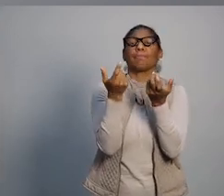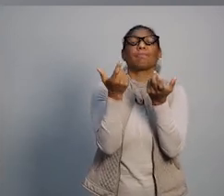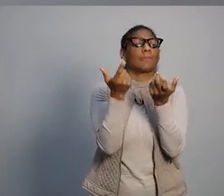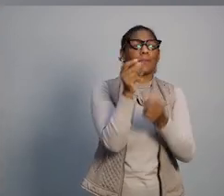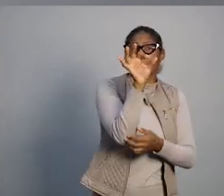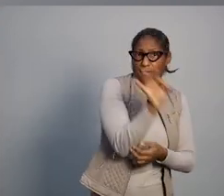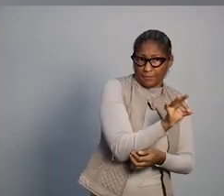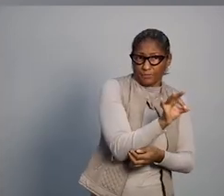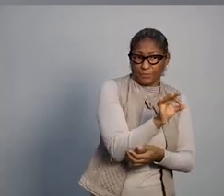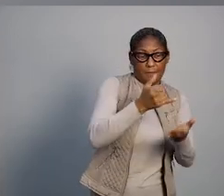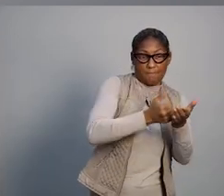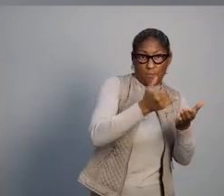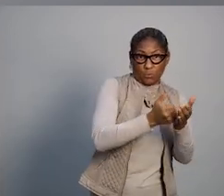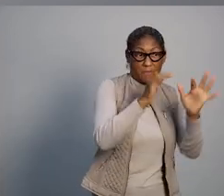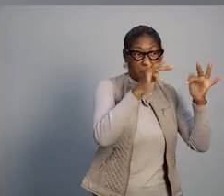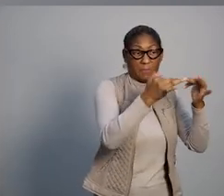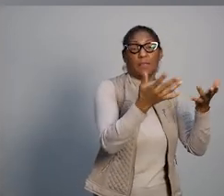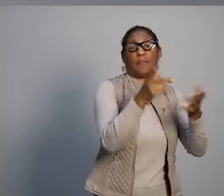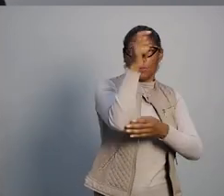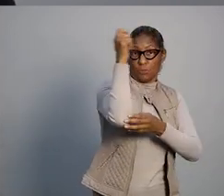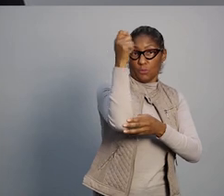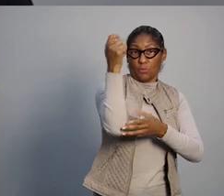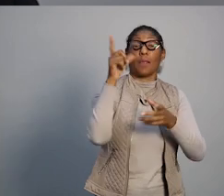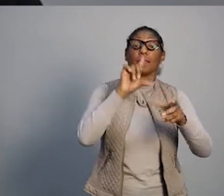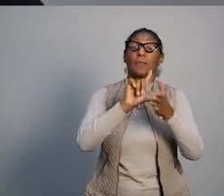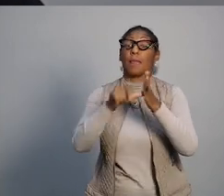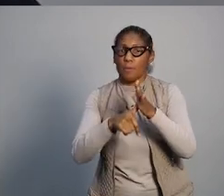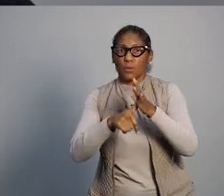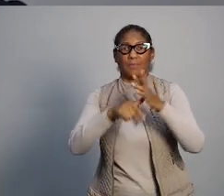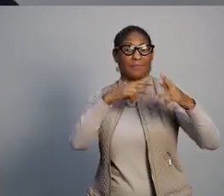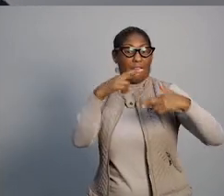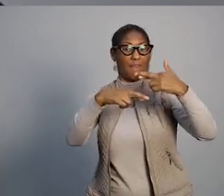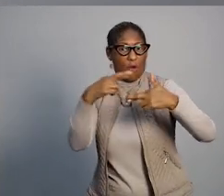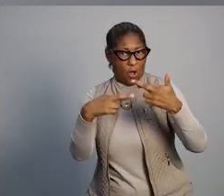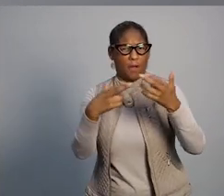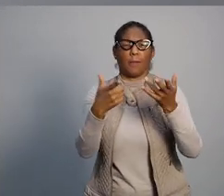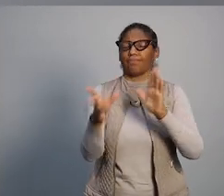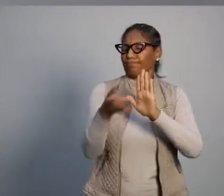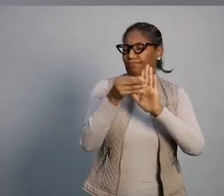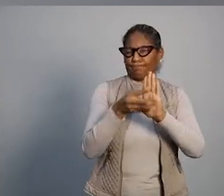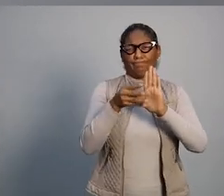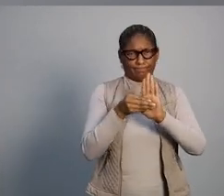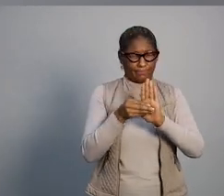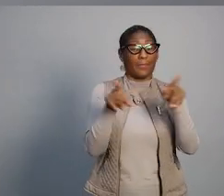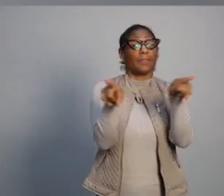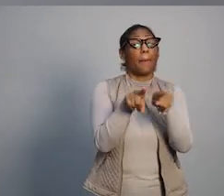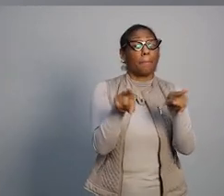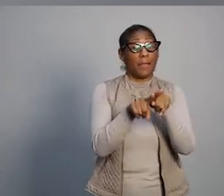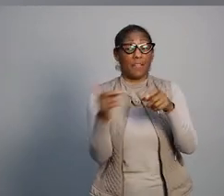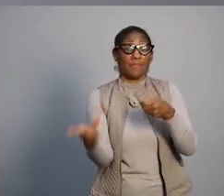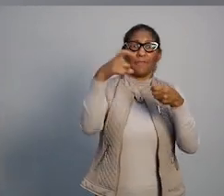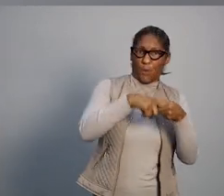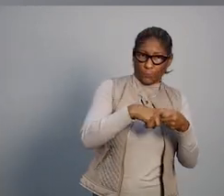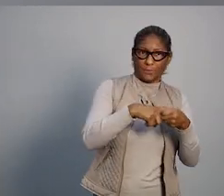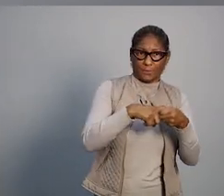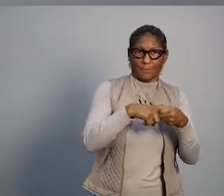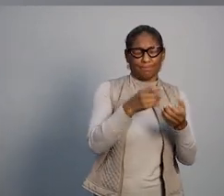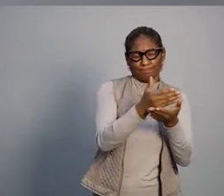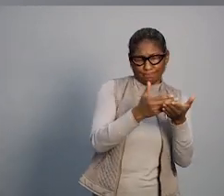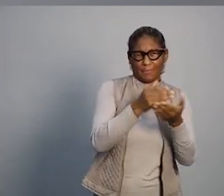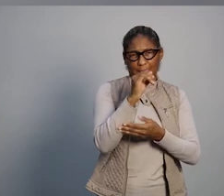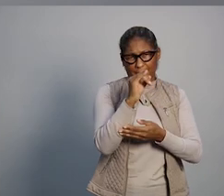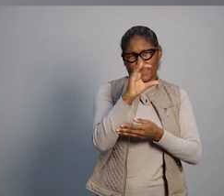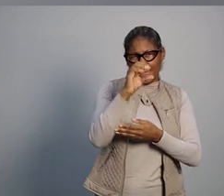ficar a carga do ICMS para as famílias gaúchas depois da reforma com todas as medidas implantadas, inclusive considerando a